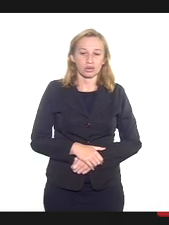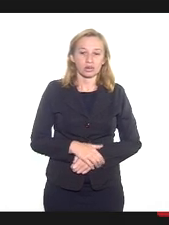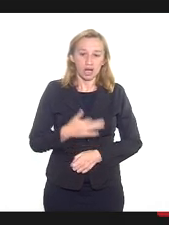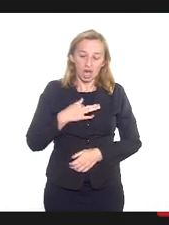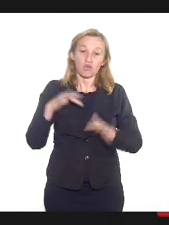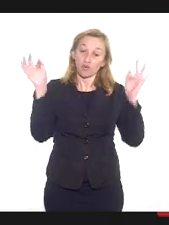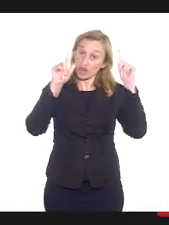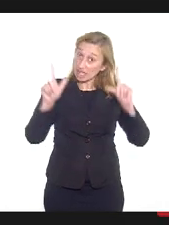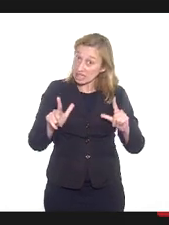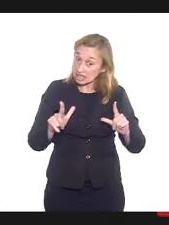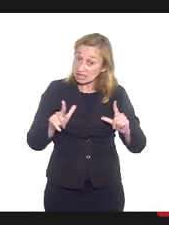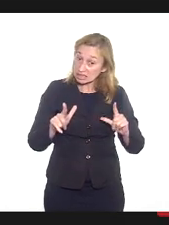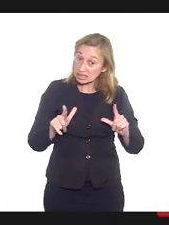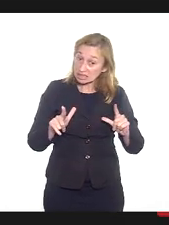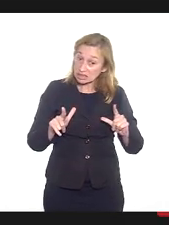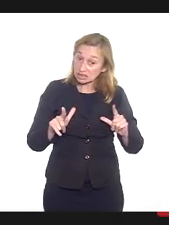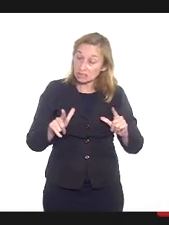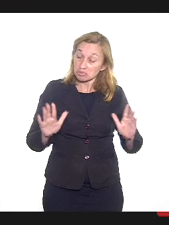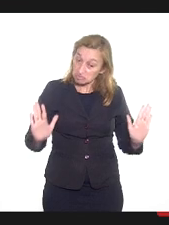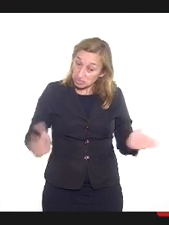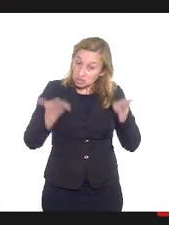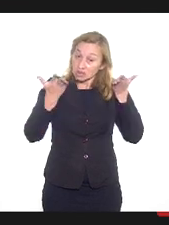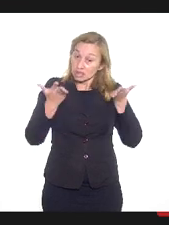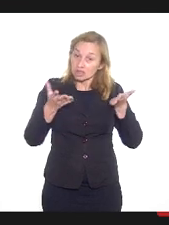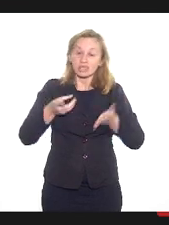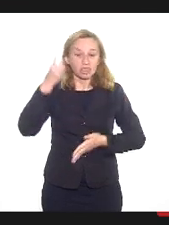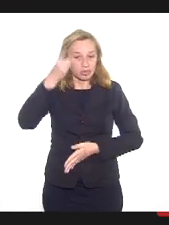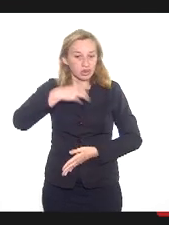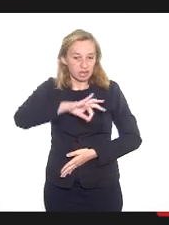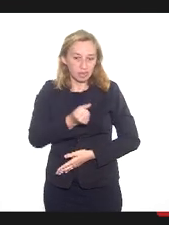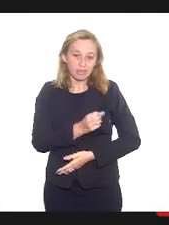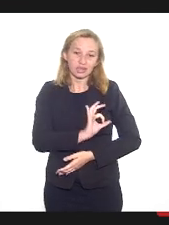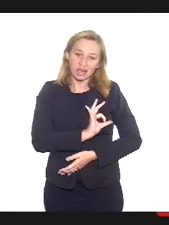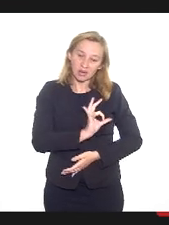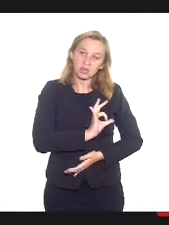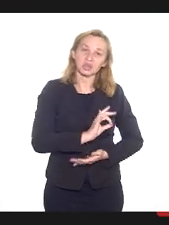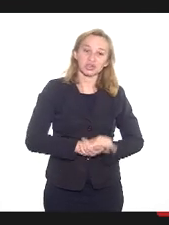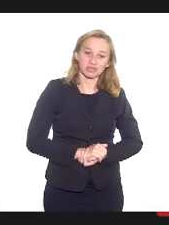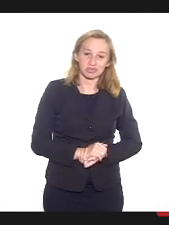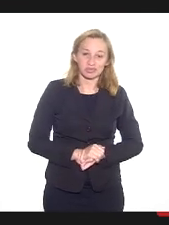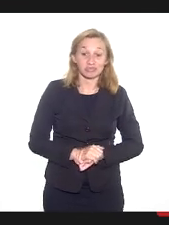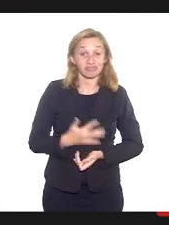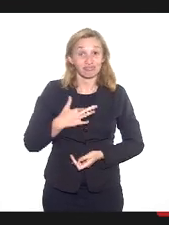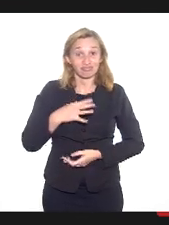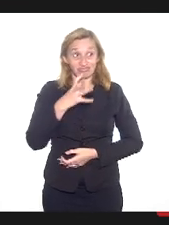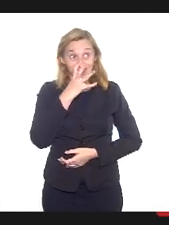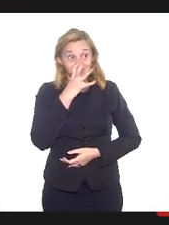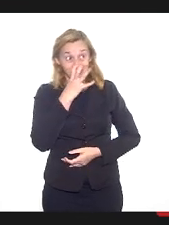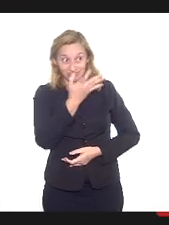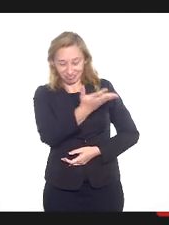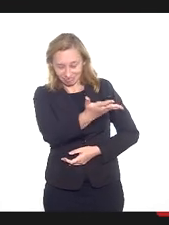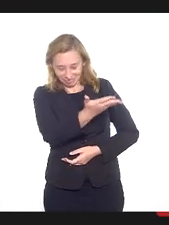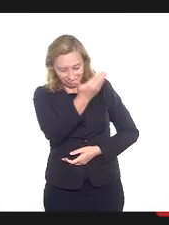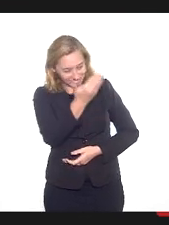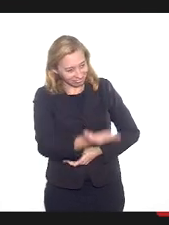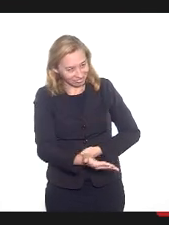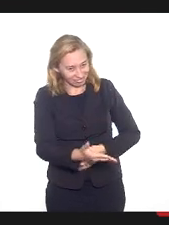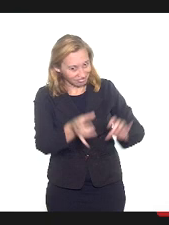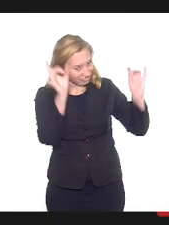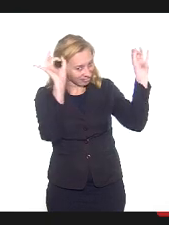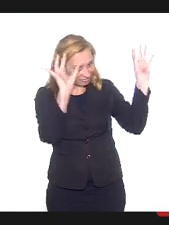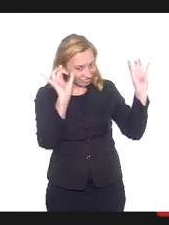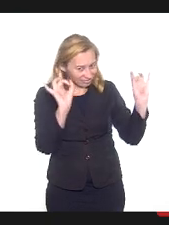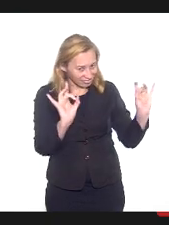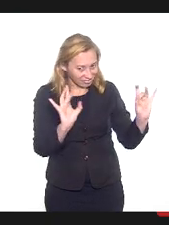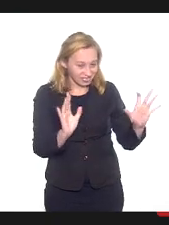estou muito feliz com essa iniciativa da deputada da Marta Rocha, que eu sou admirador desse ser humano especial há